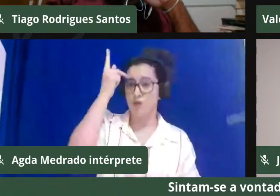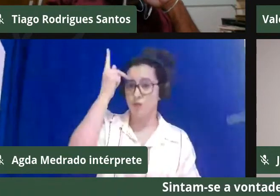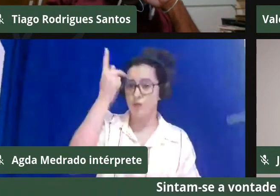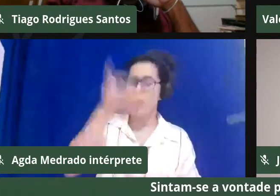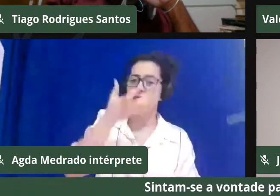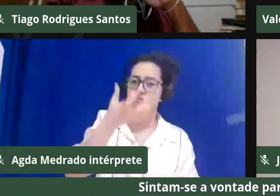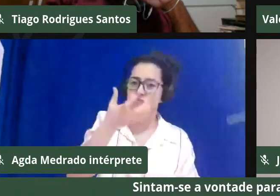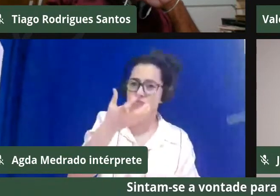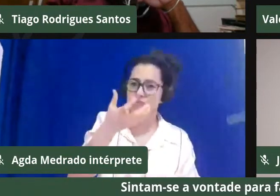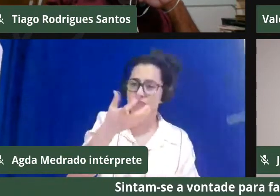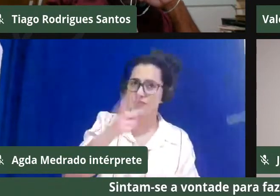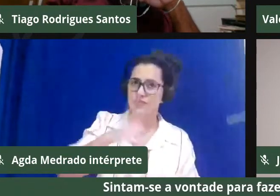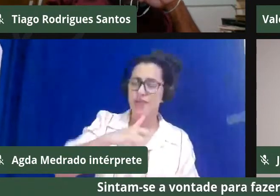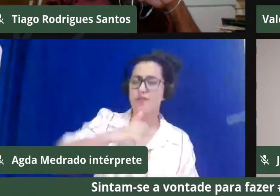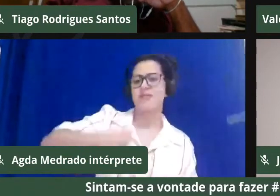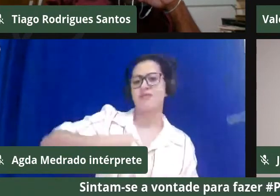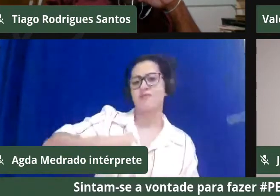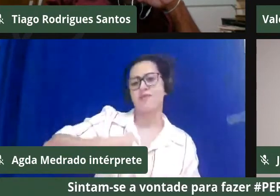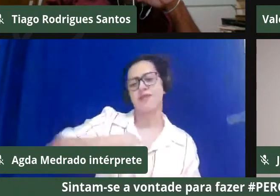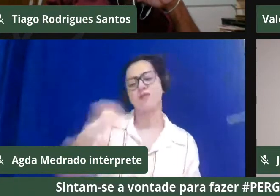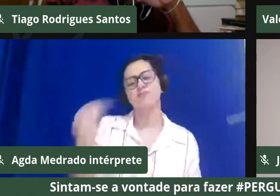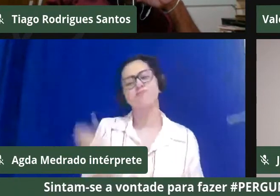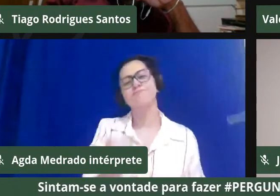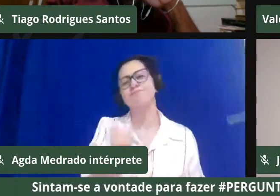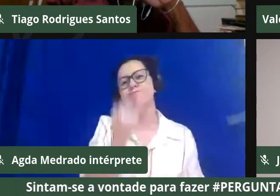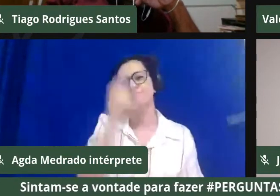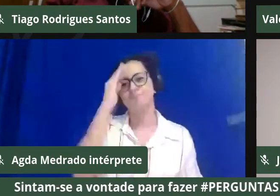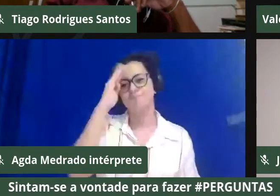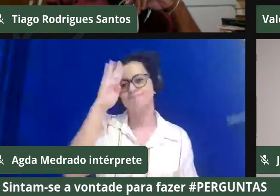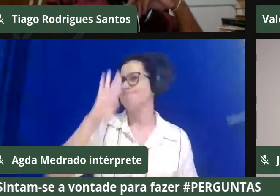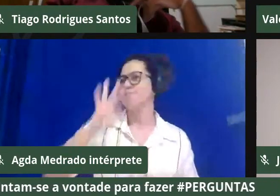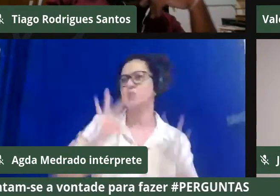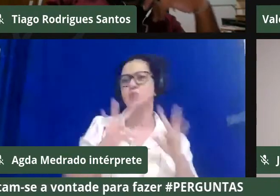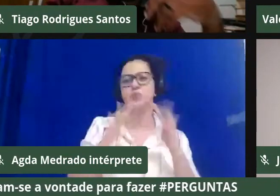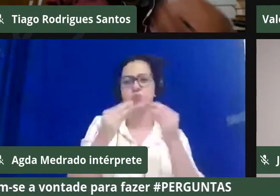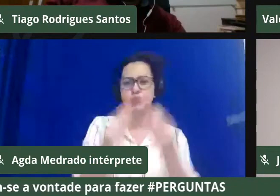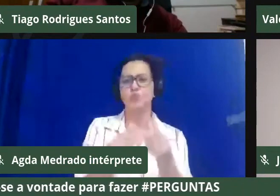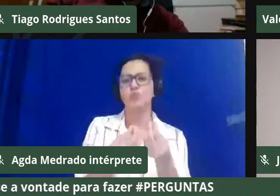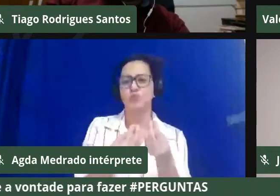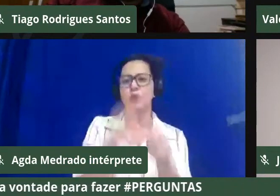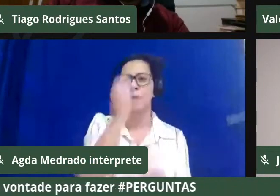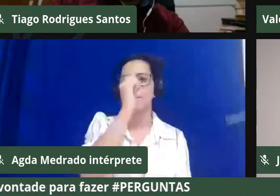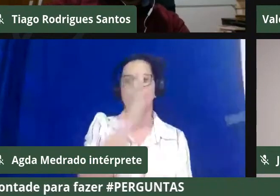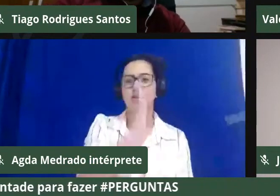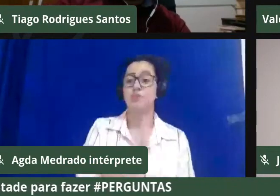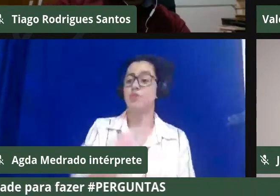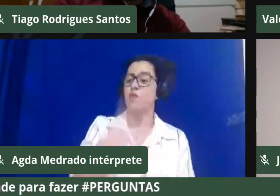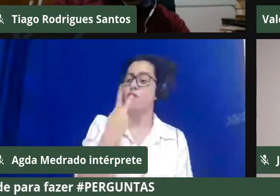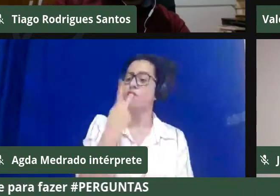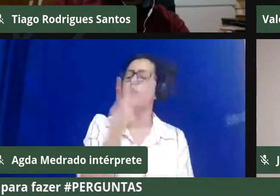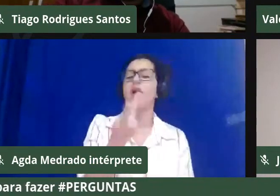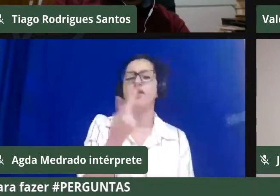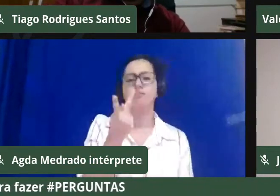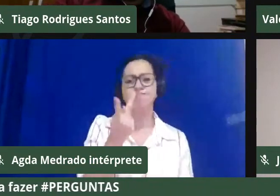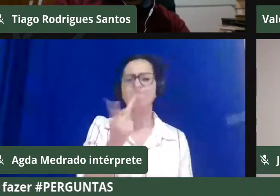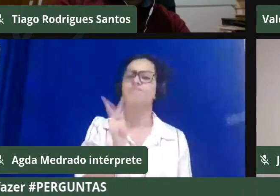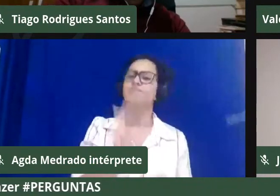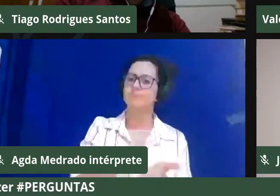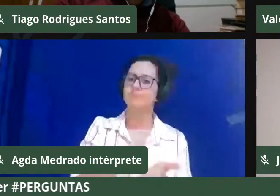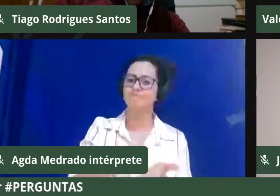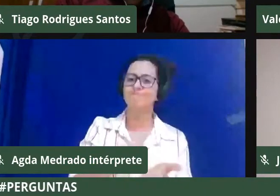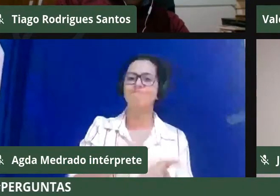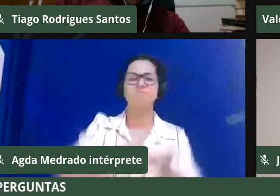participação fundamental em tudo que se tem hoje no Brasil, e aí eu falo mesmo das grandes